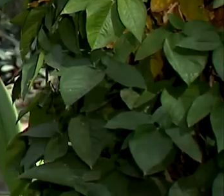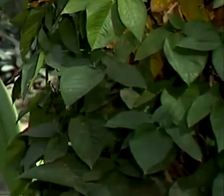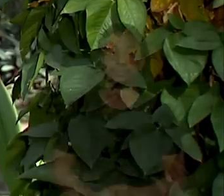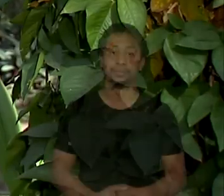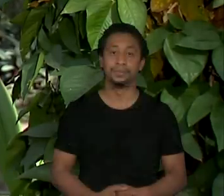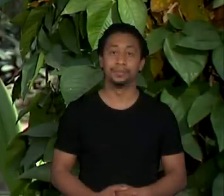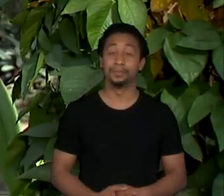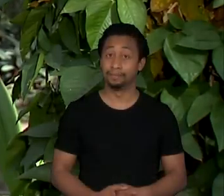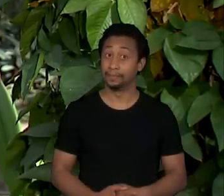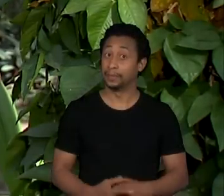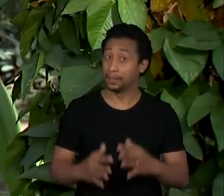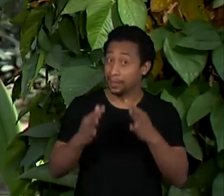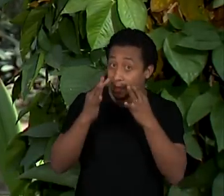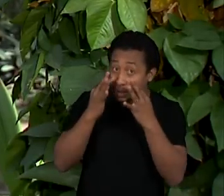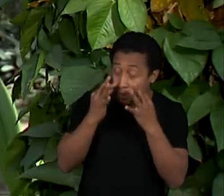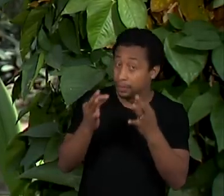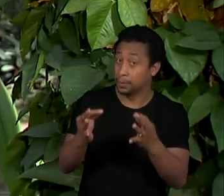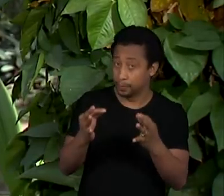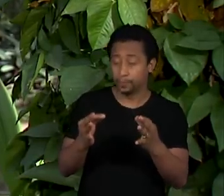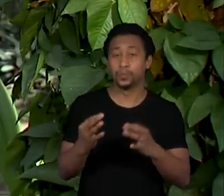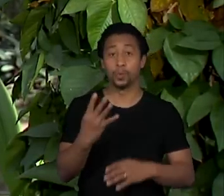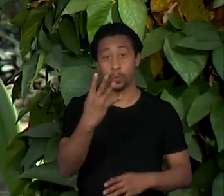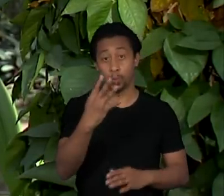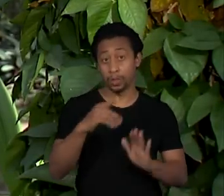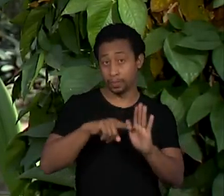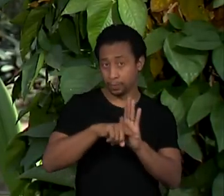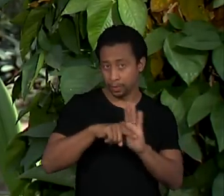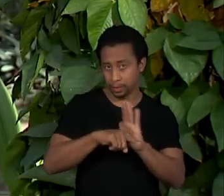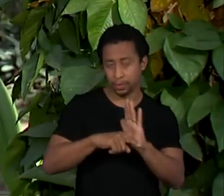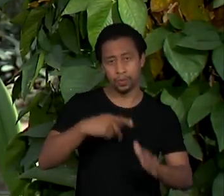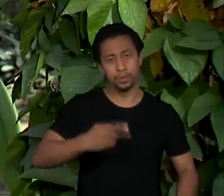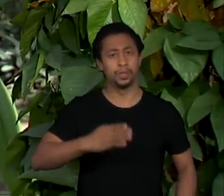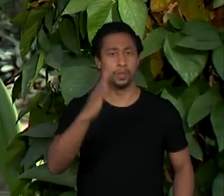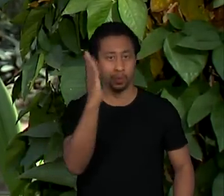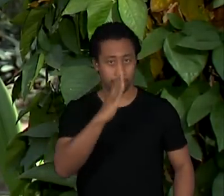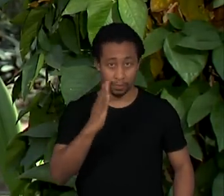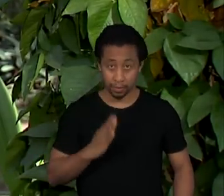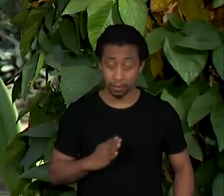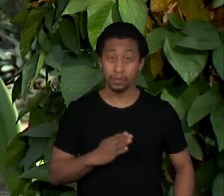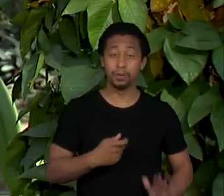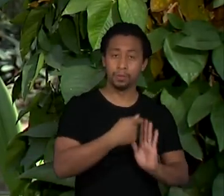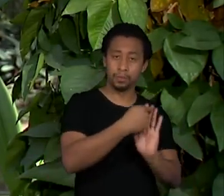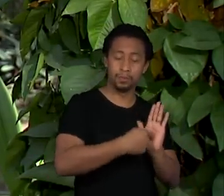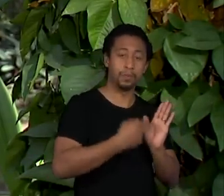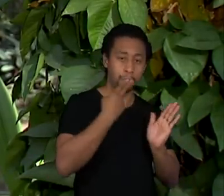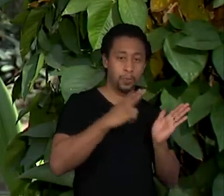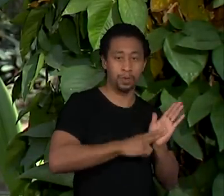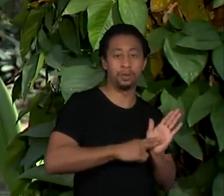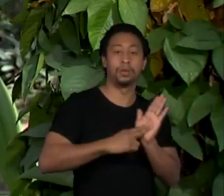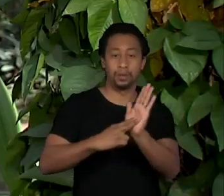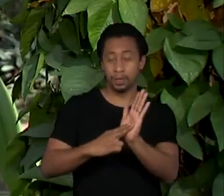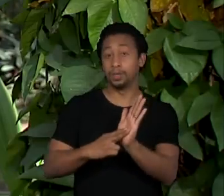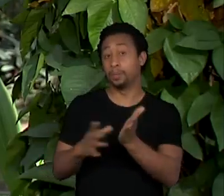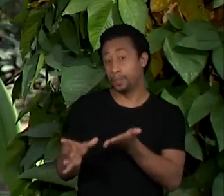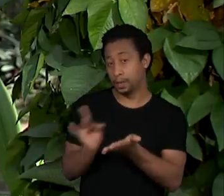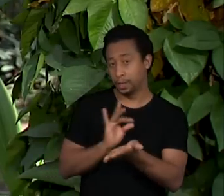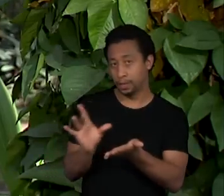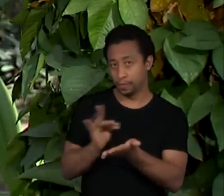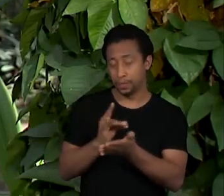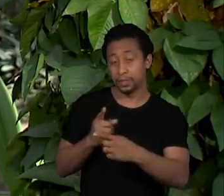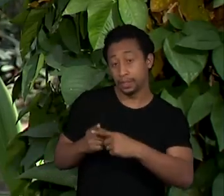Alerta de quatro pesquisadores brasileiros enviado em carta à revista científica inglesa Bioscience,